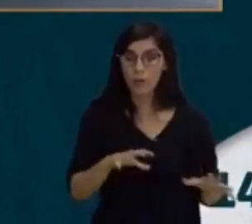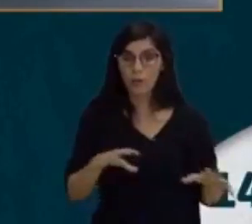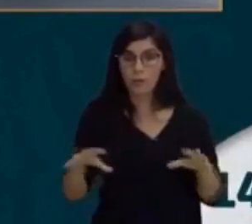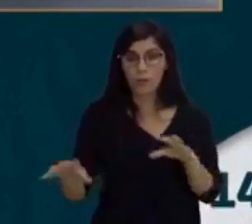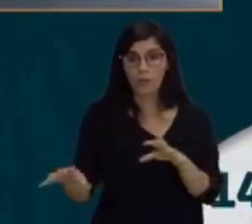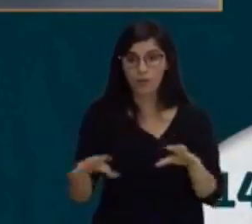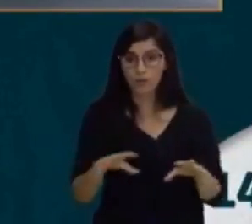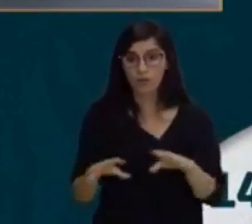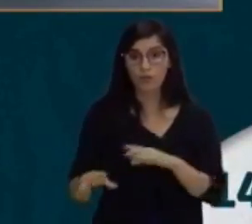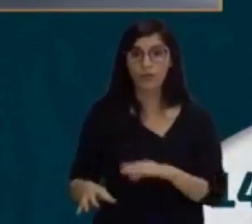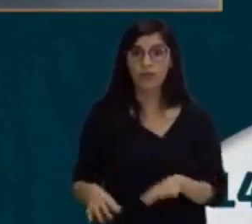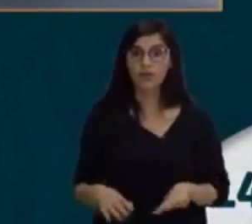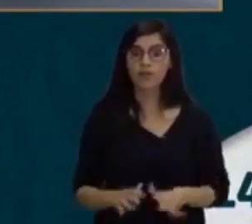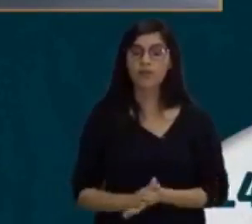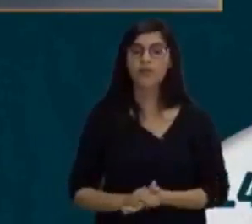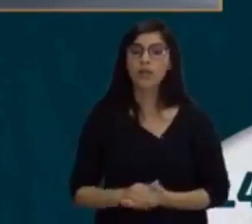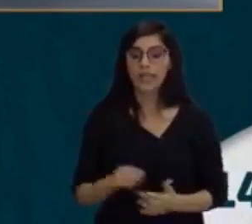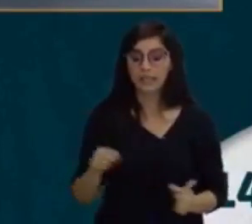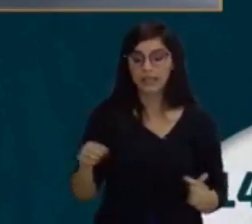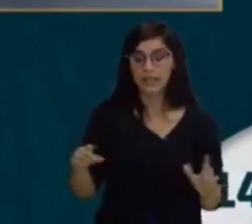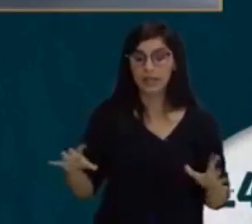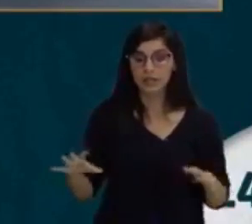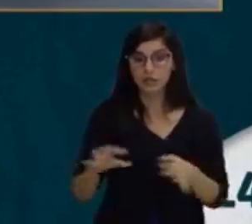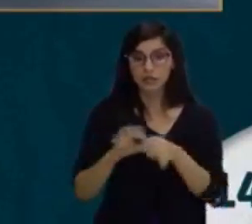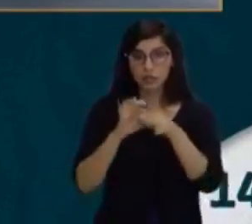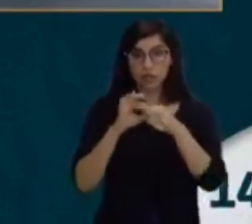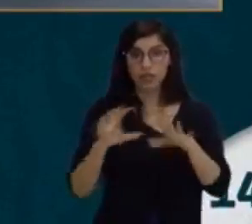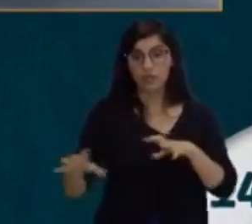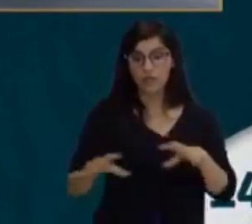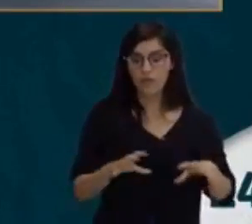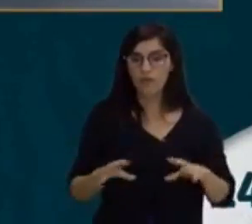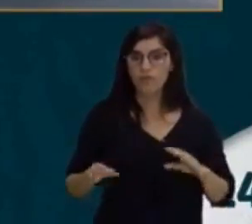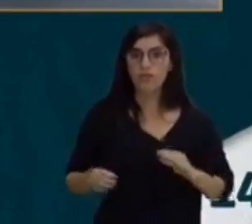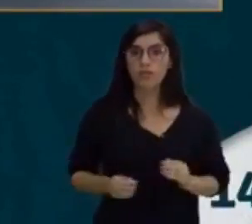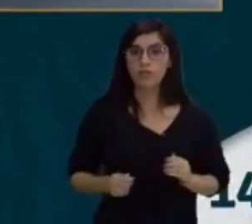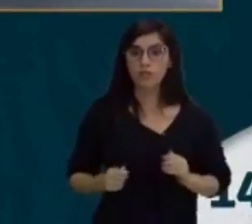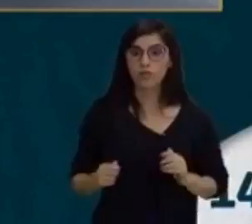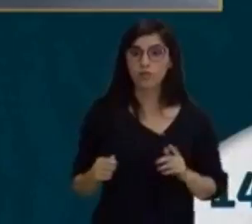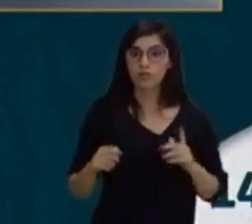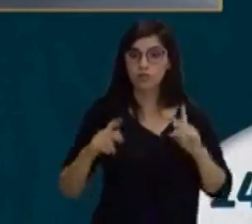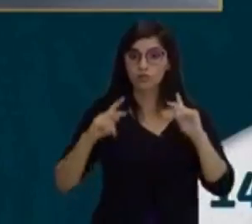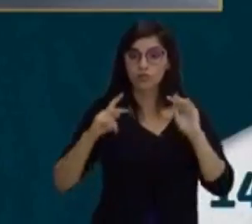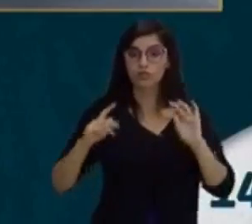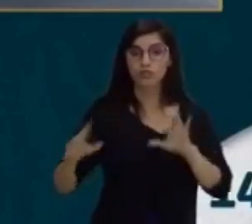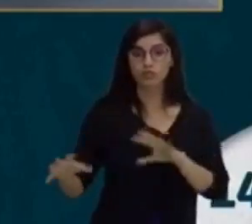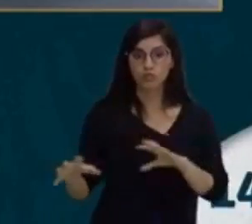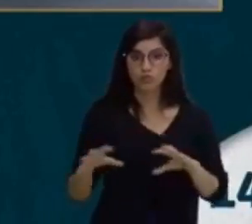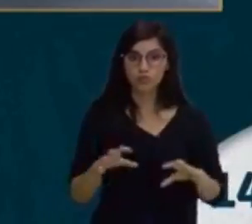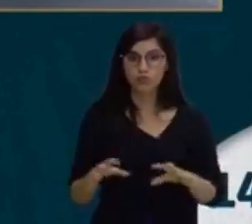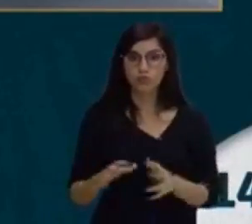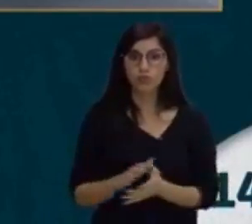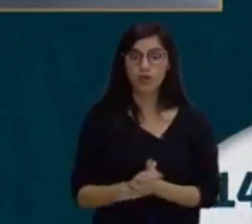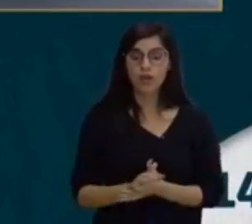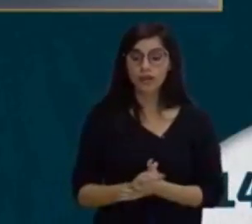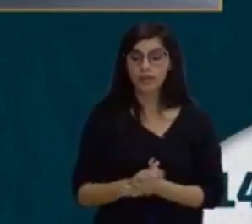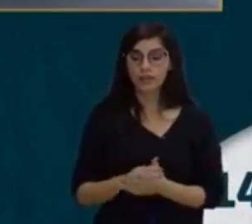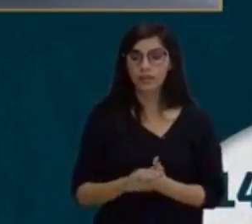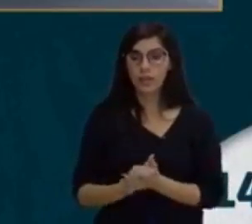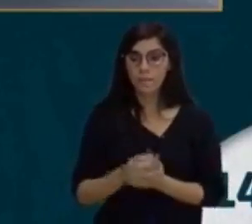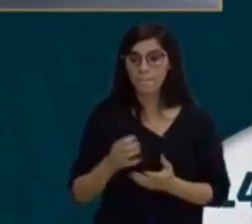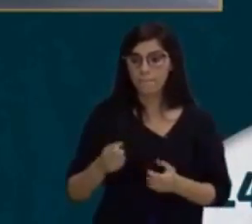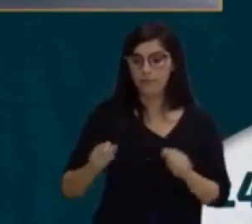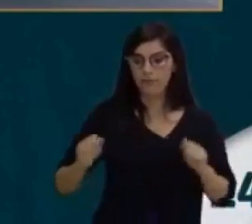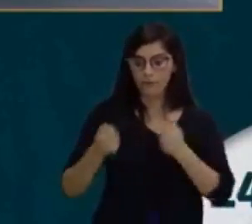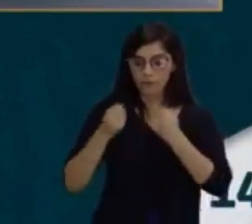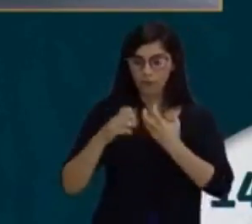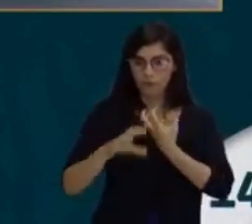ligada ao movimento dos corpos. Isso acontece pelo fato de aplicarmos uma força sobre